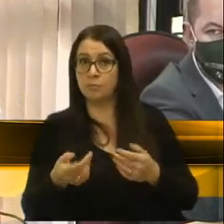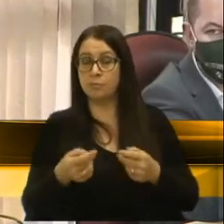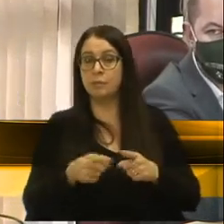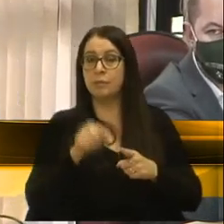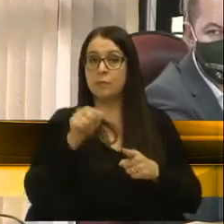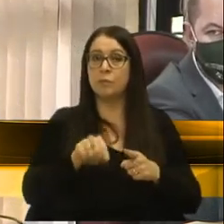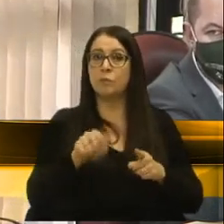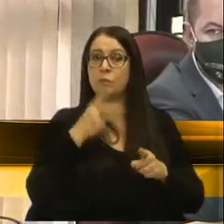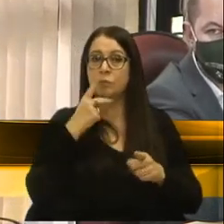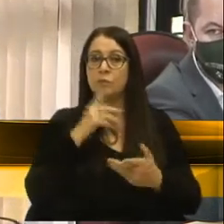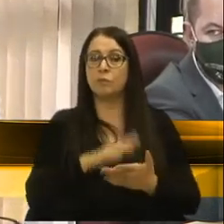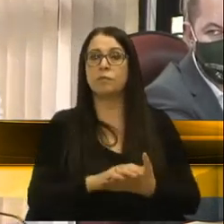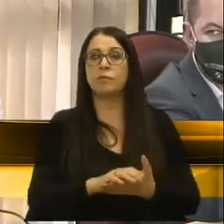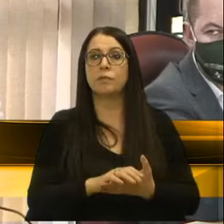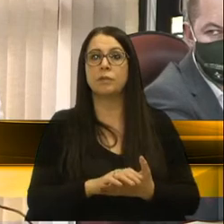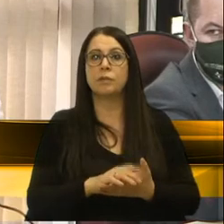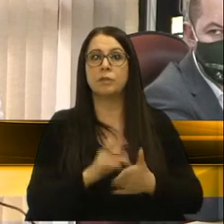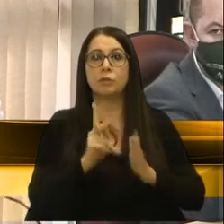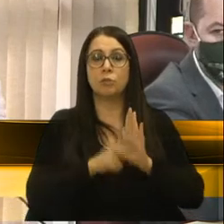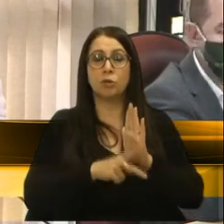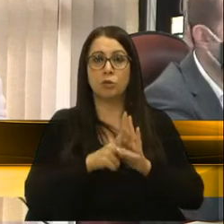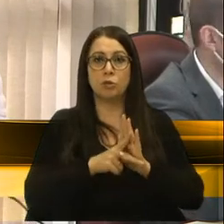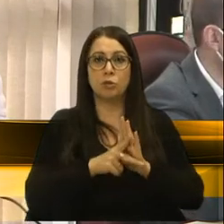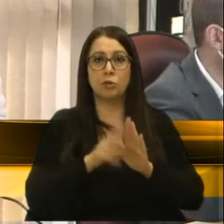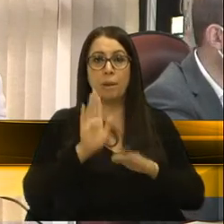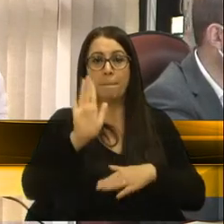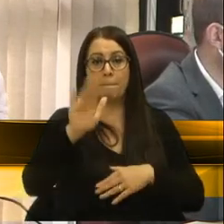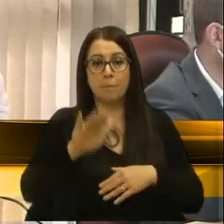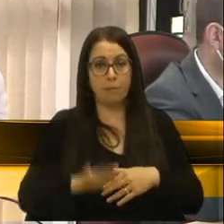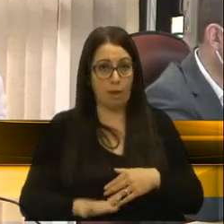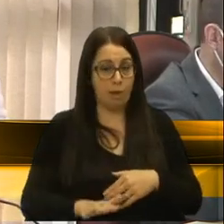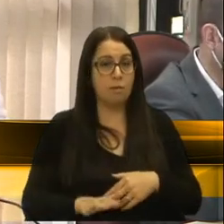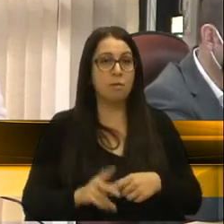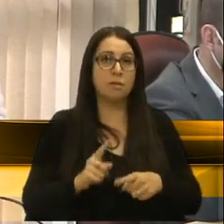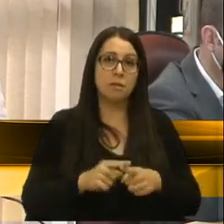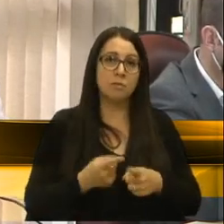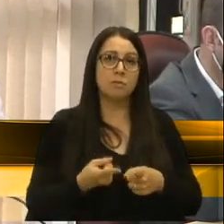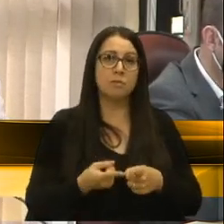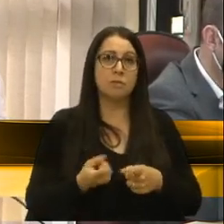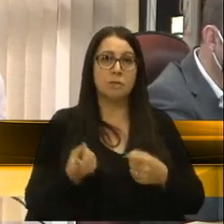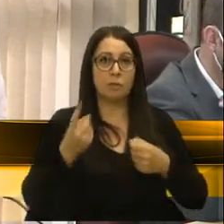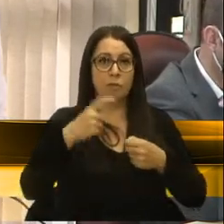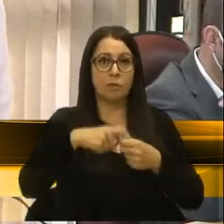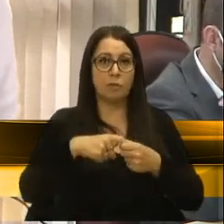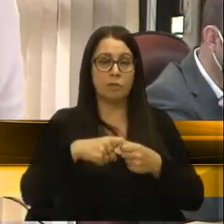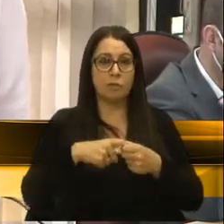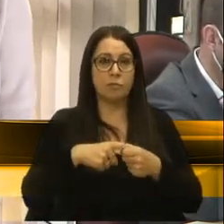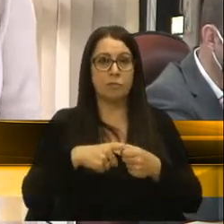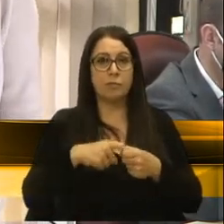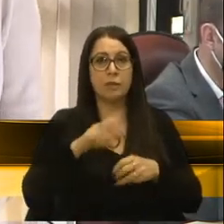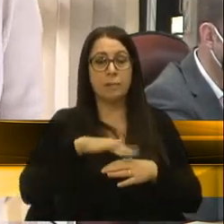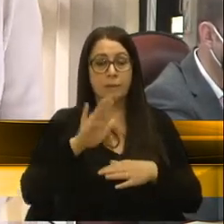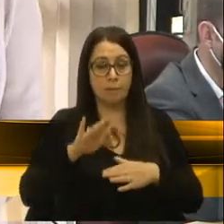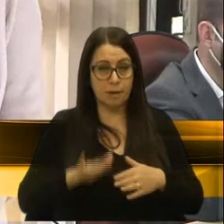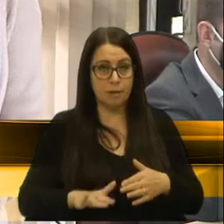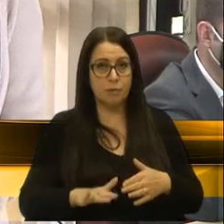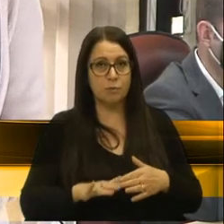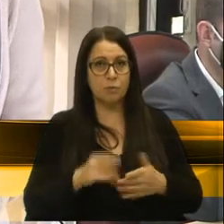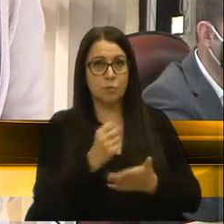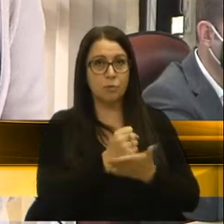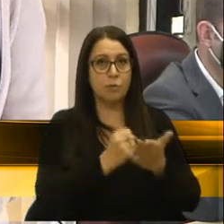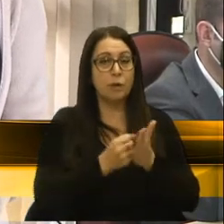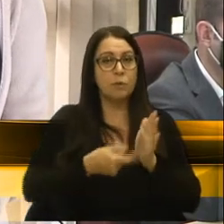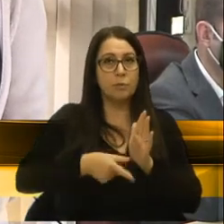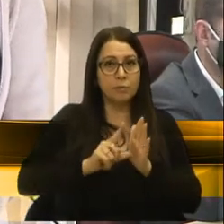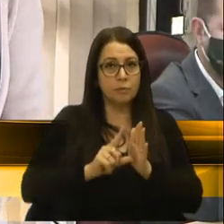aqui, quando se diz que o projeto é mais barato, esse convênio será mais em conta do que o contrato anterior,